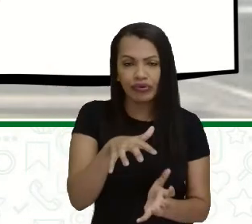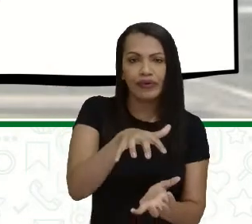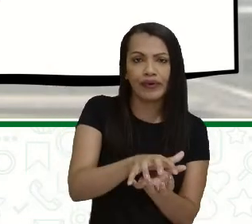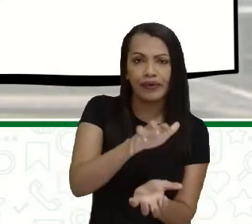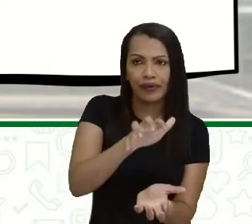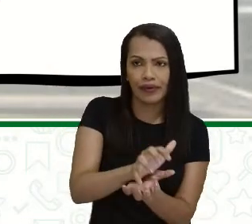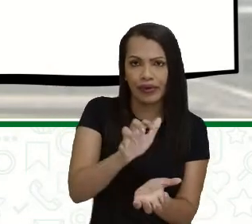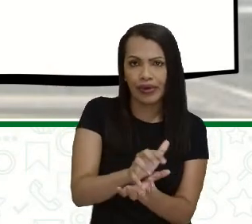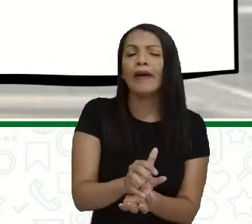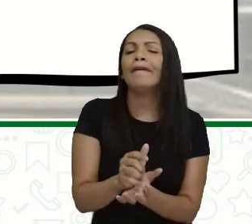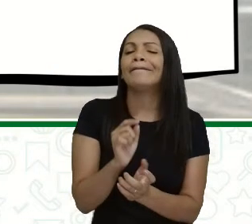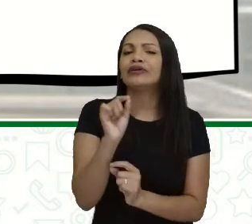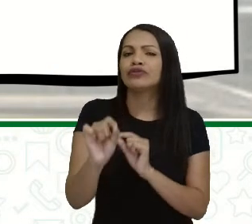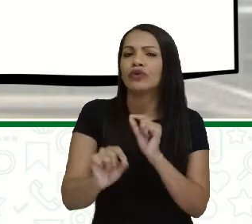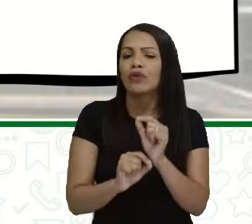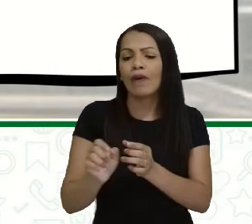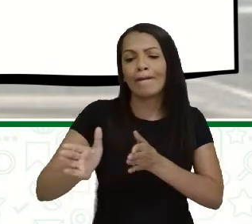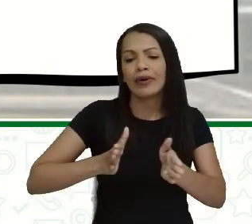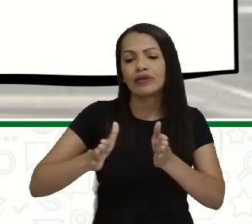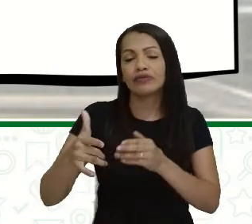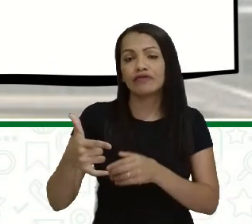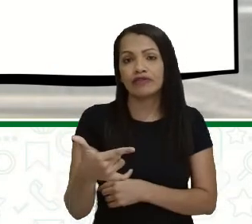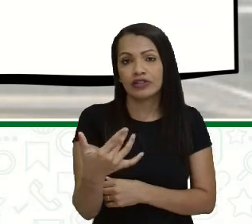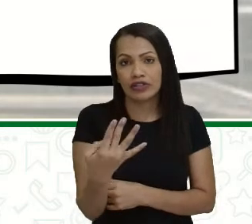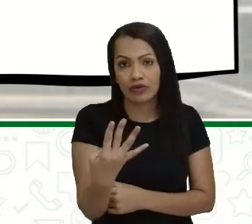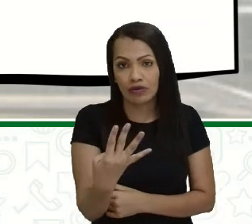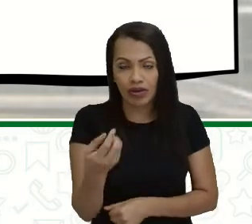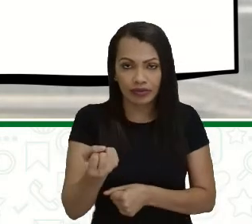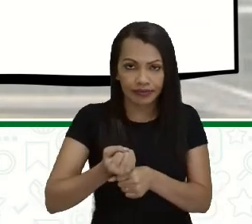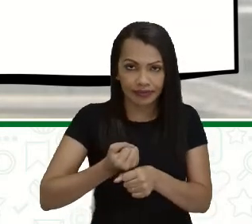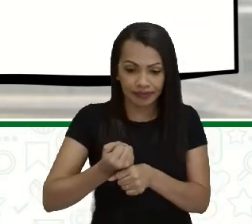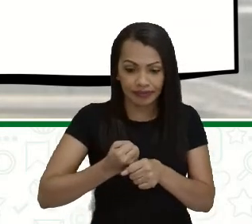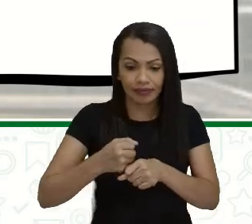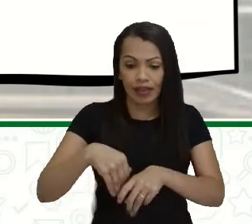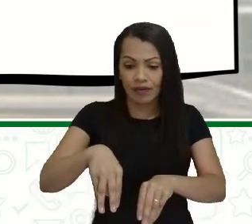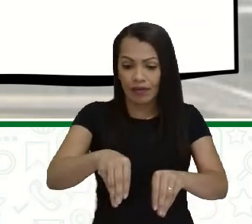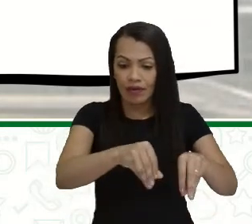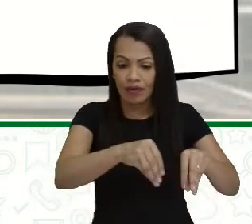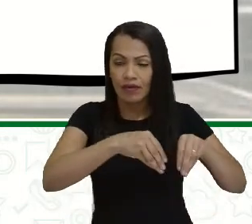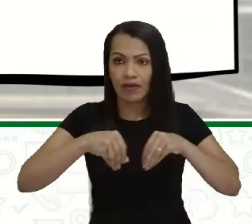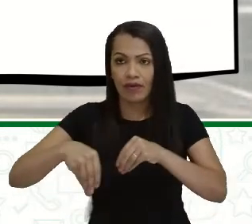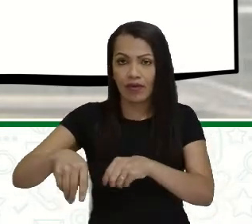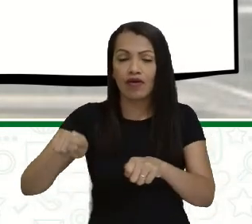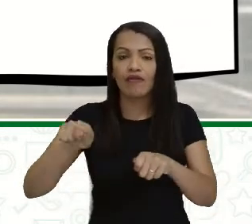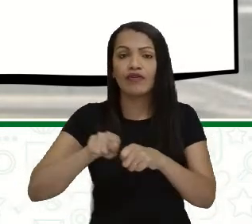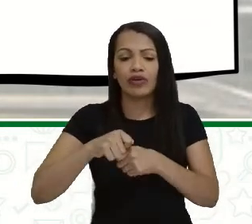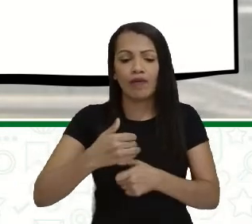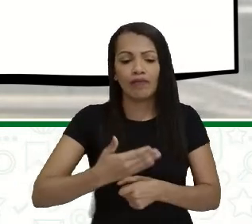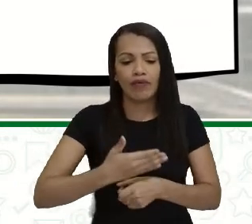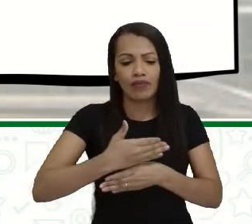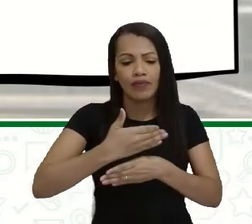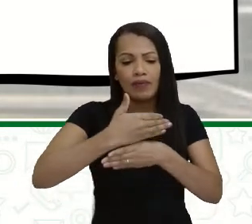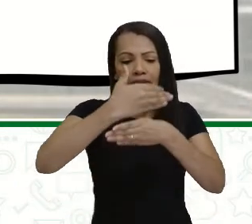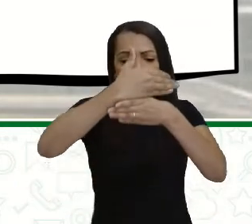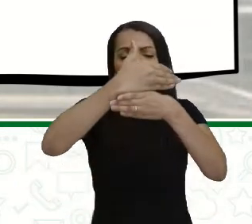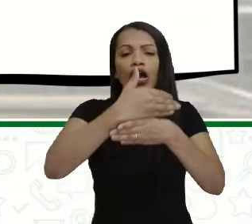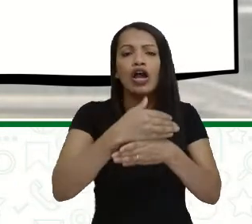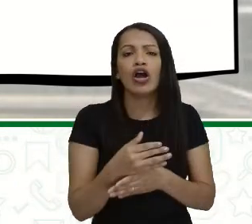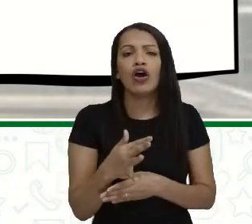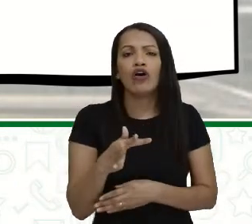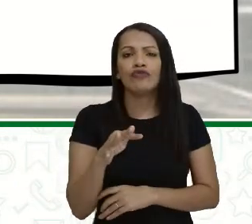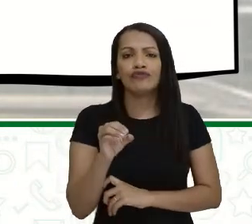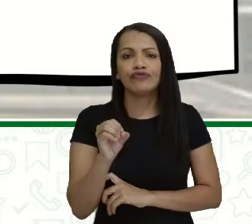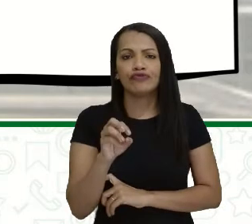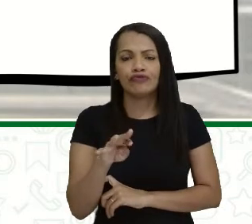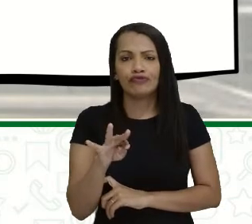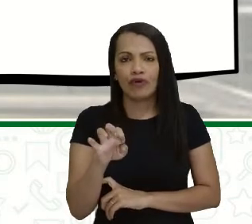24 anos. Então, no terreno do Sítio da Trindade foi erguido um forte por Matias de Albuquerque,